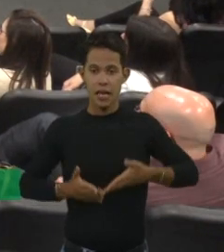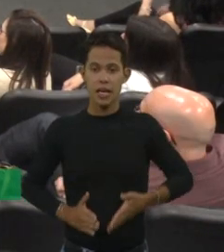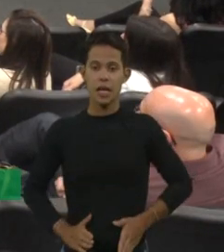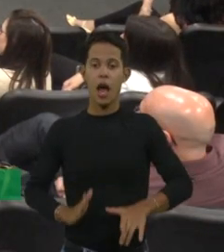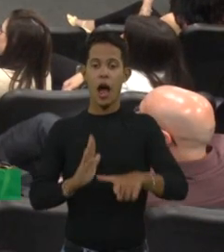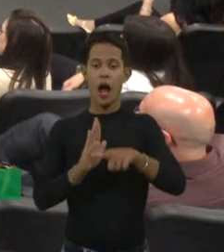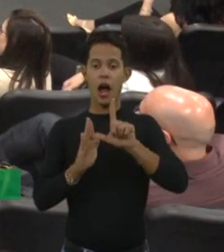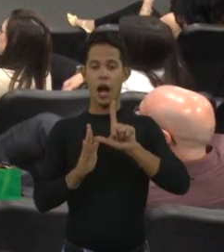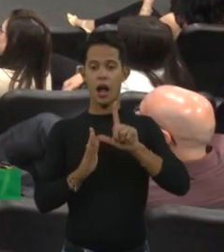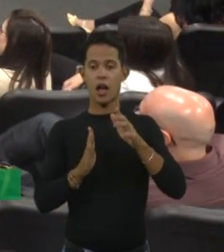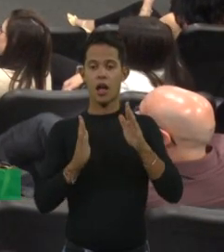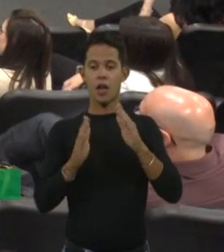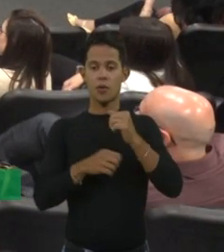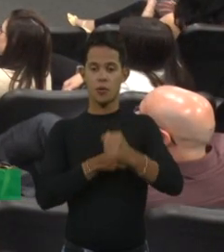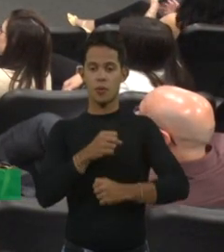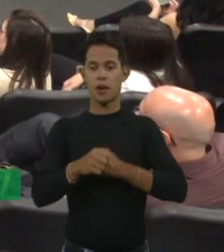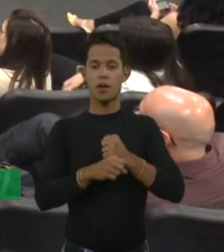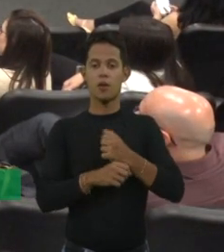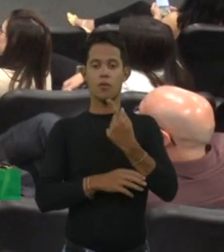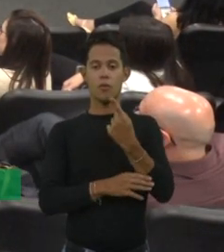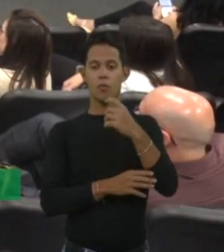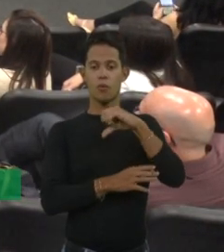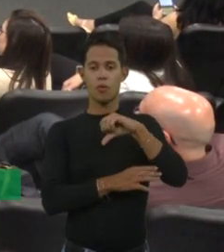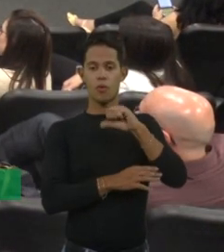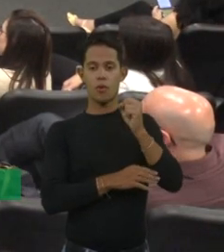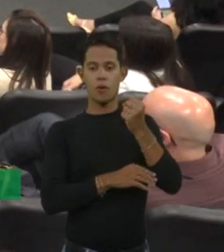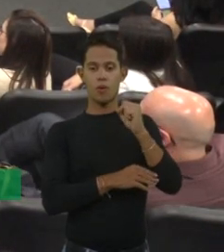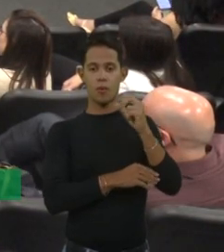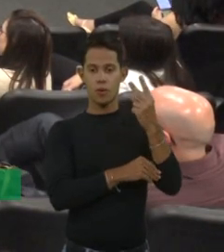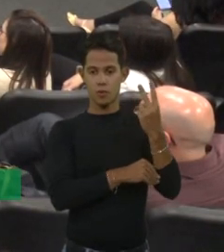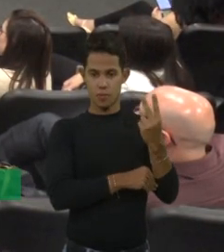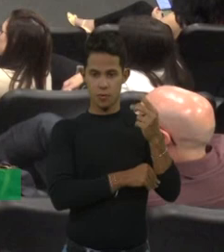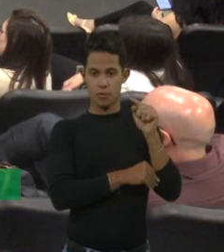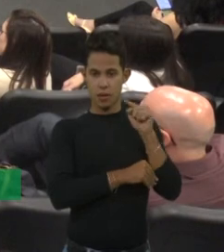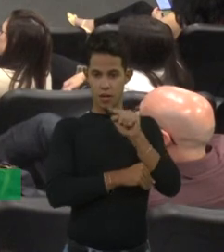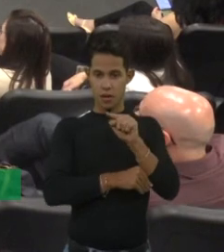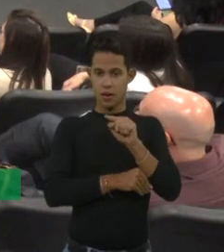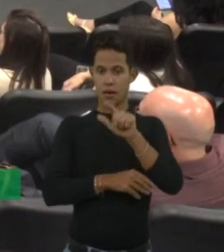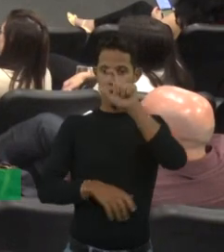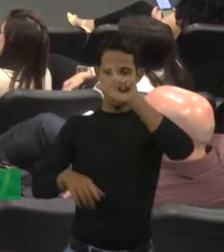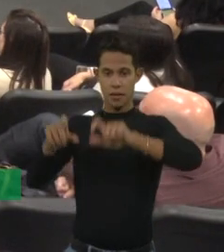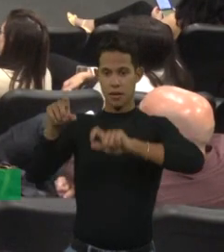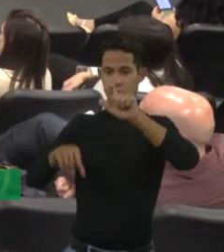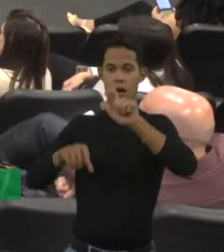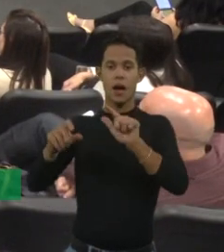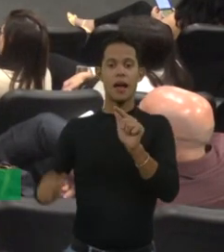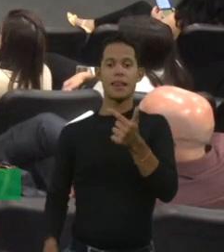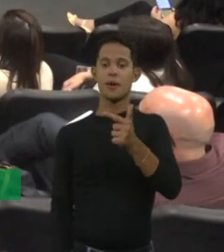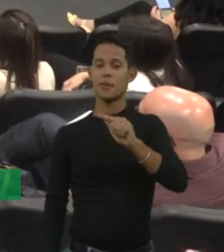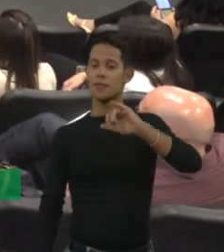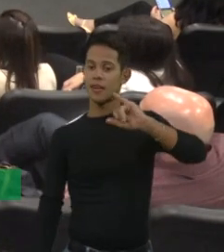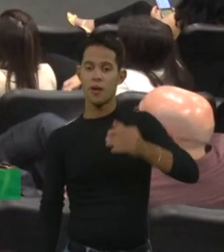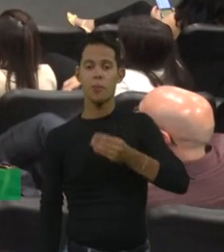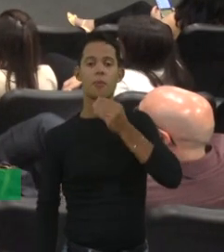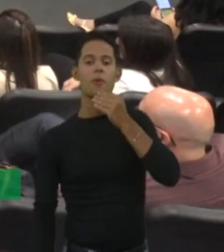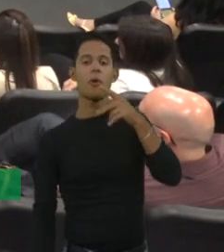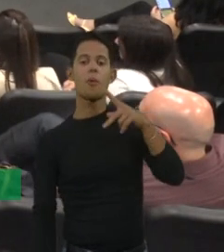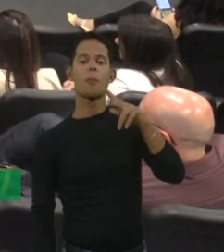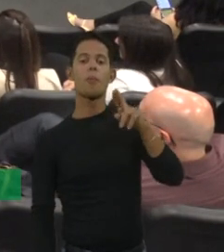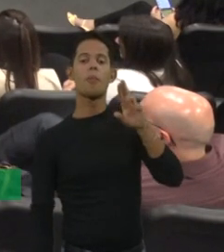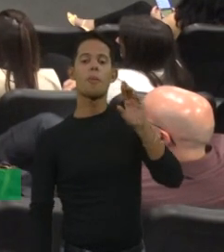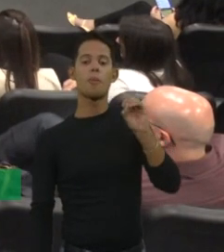1982, e eles não tiveram a oportunidade da profilaxia,